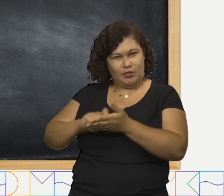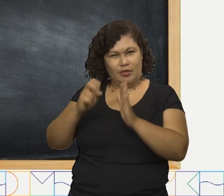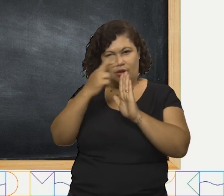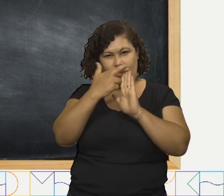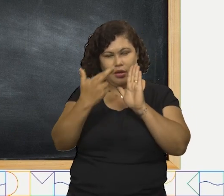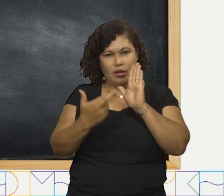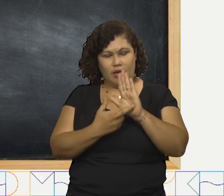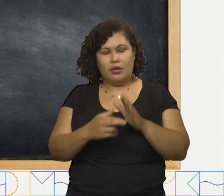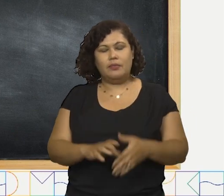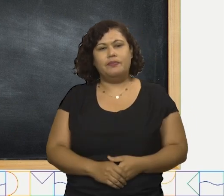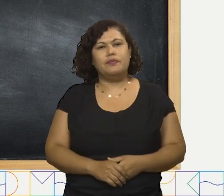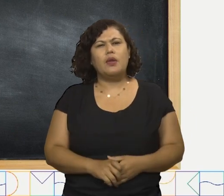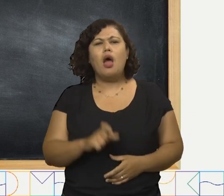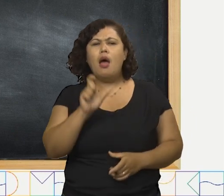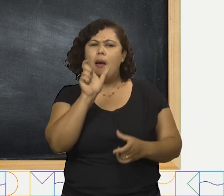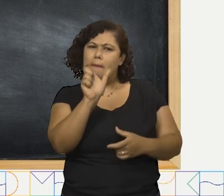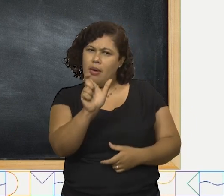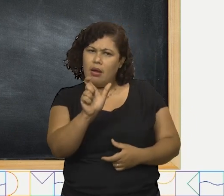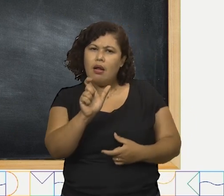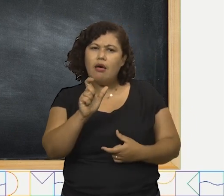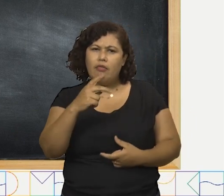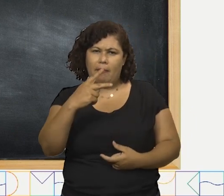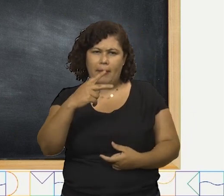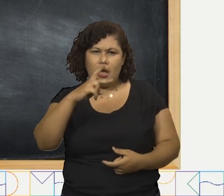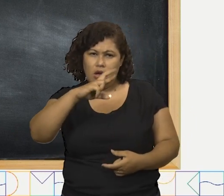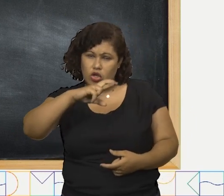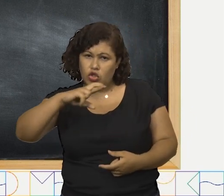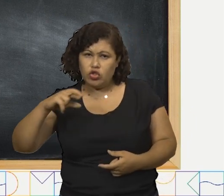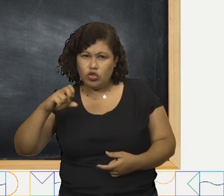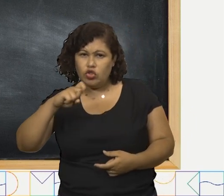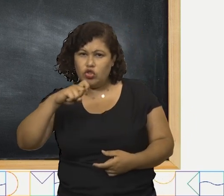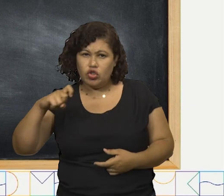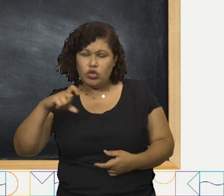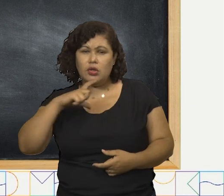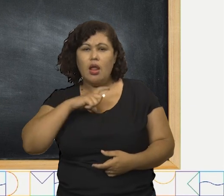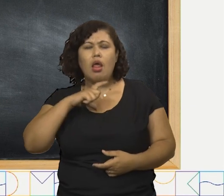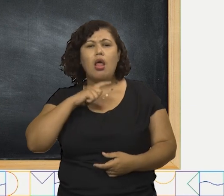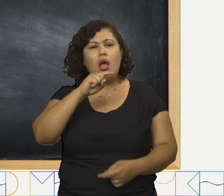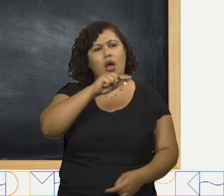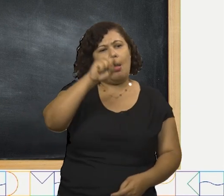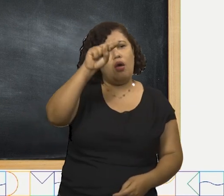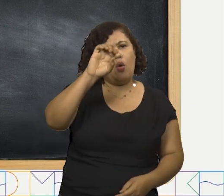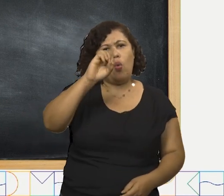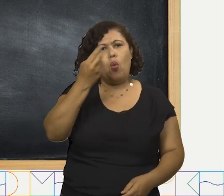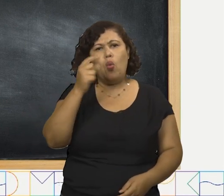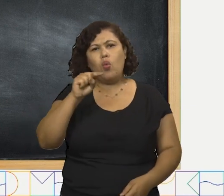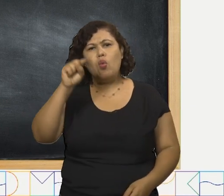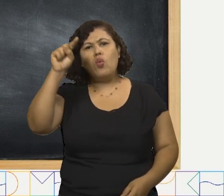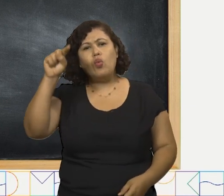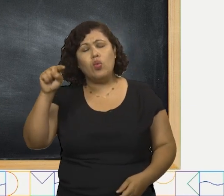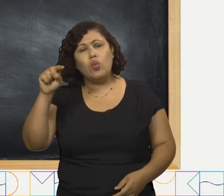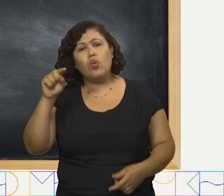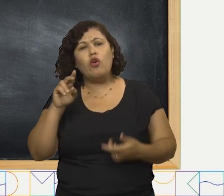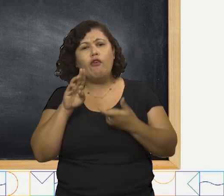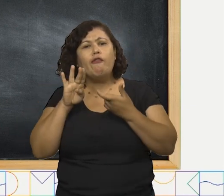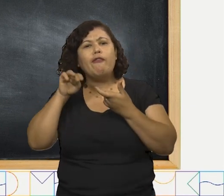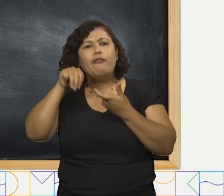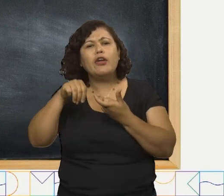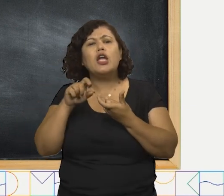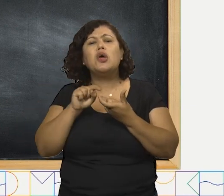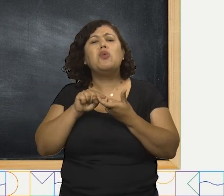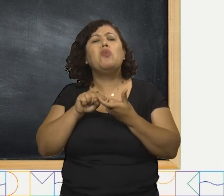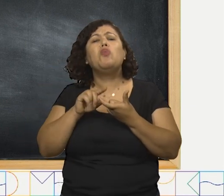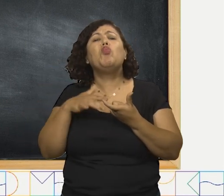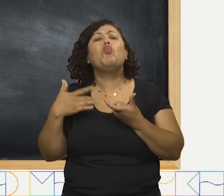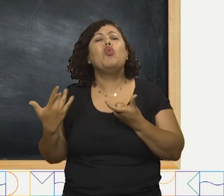Palavras paroxítonas são acentuadas quando terminam em... Vocês